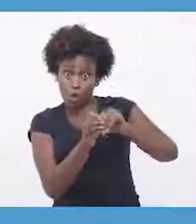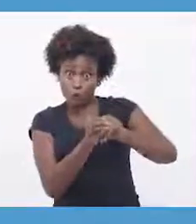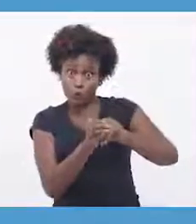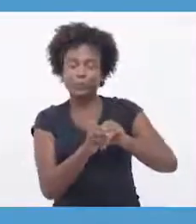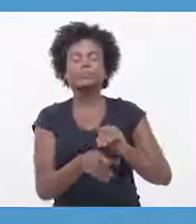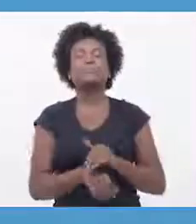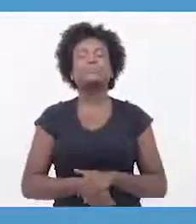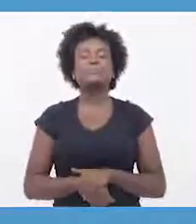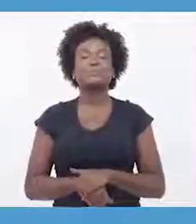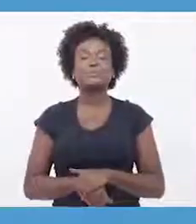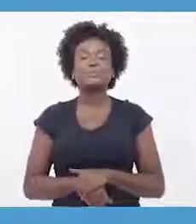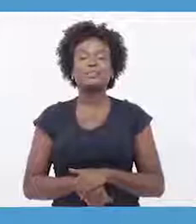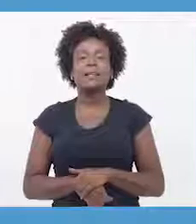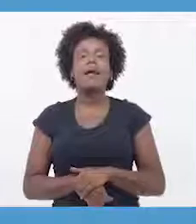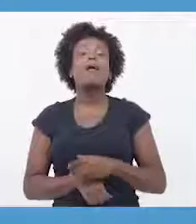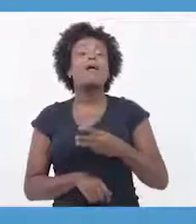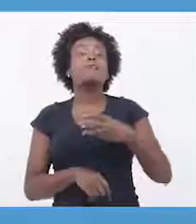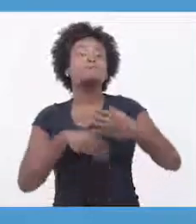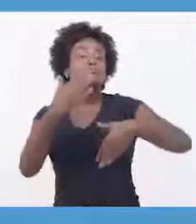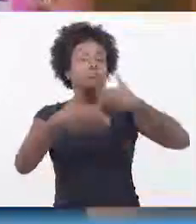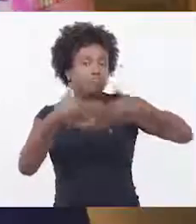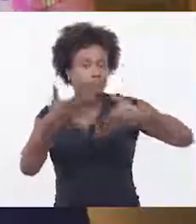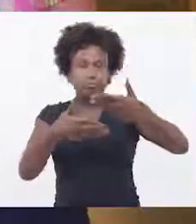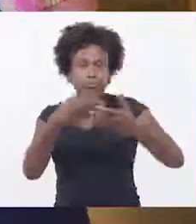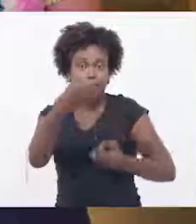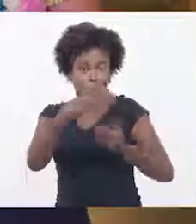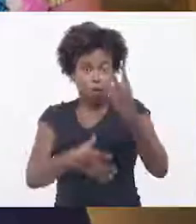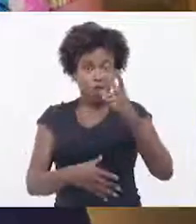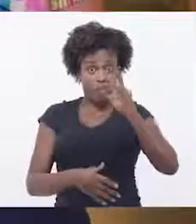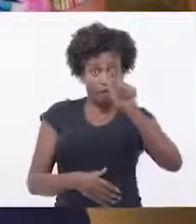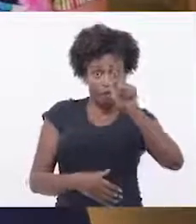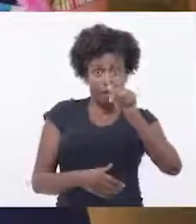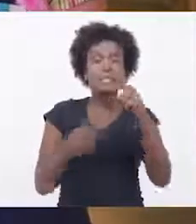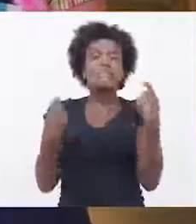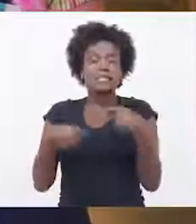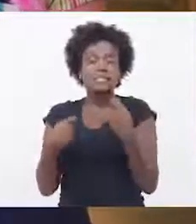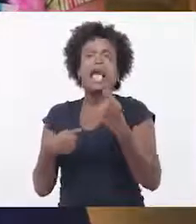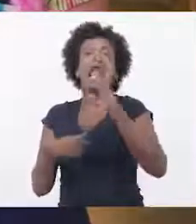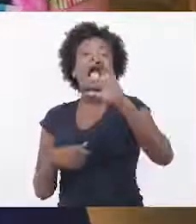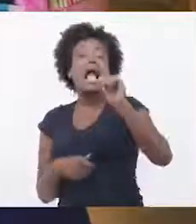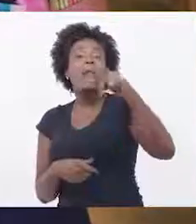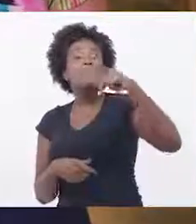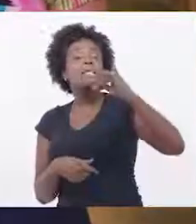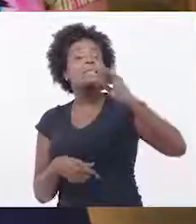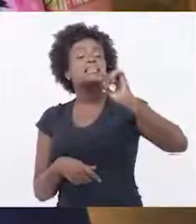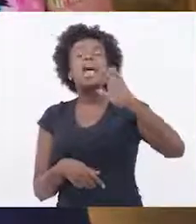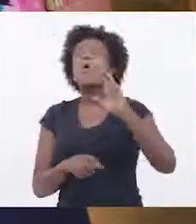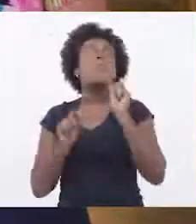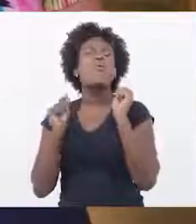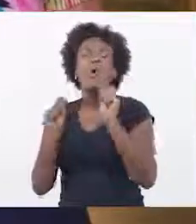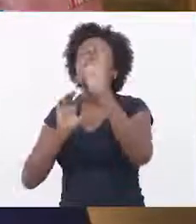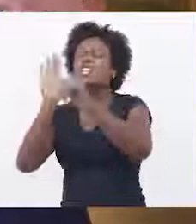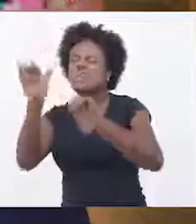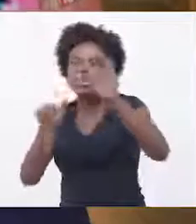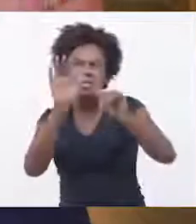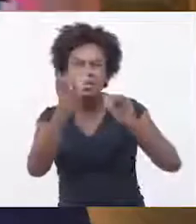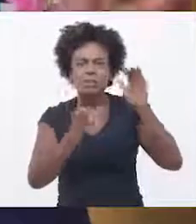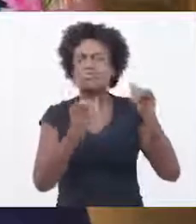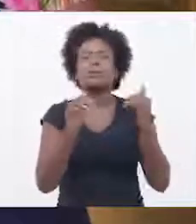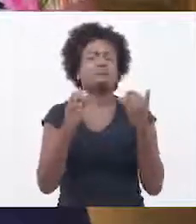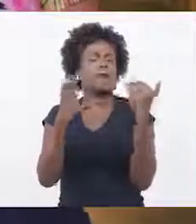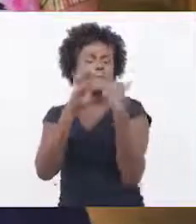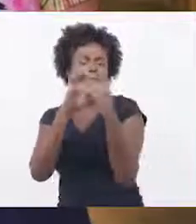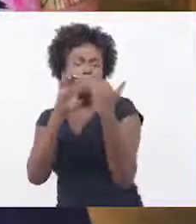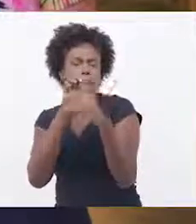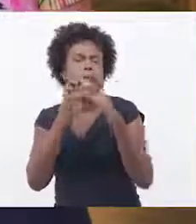Depois que você criou a vaga, é importante você captar voluntários. Então, divulgar no Facebook, nas mídias sociais, por e-mail, enfim,